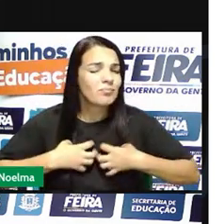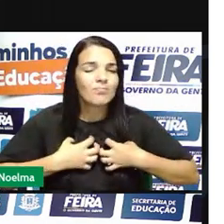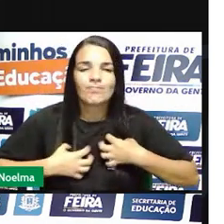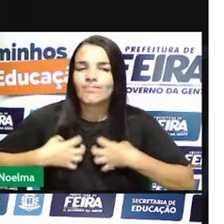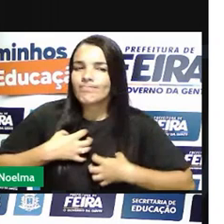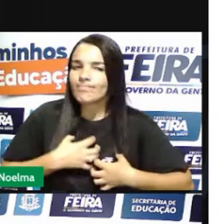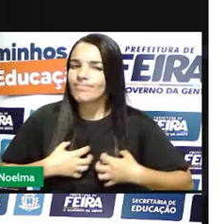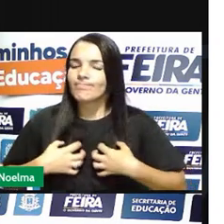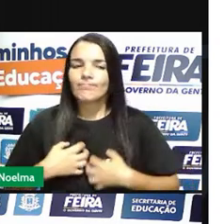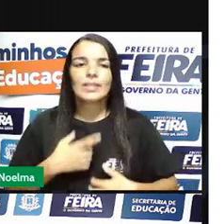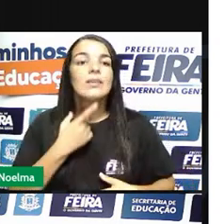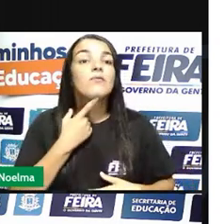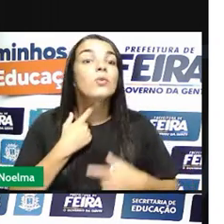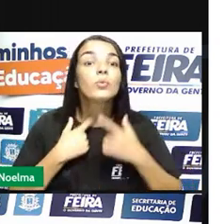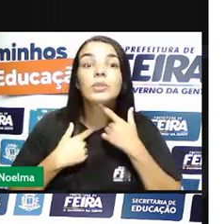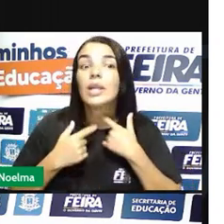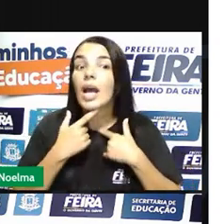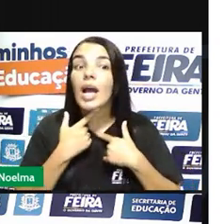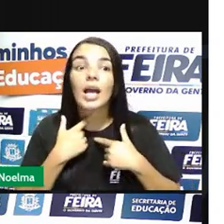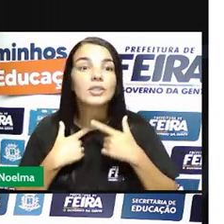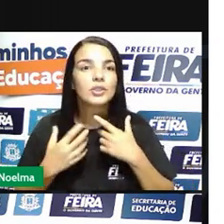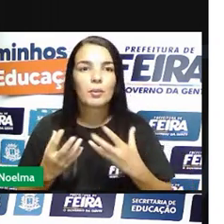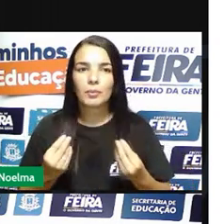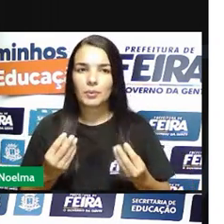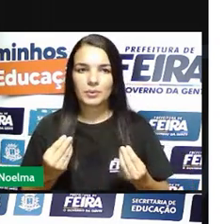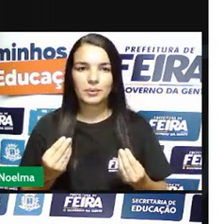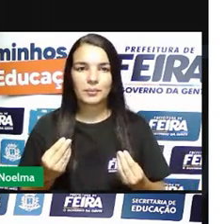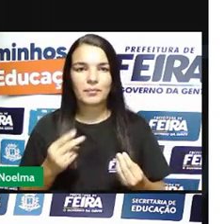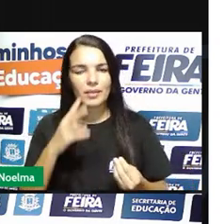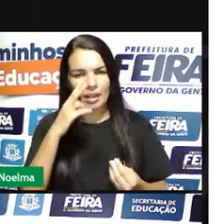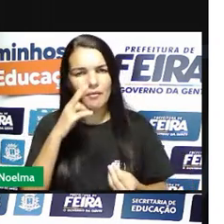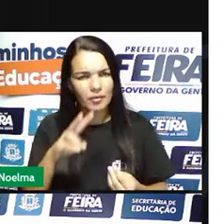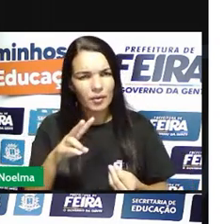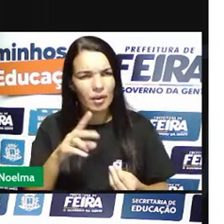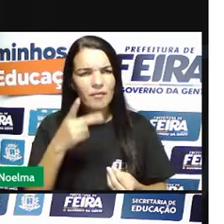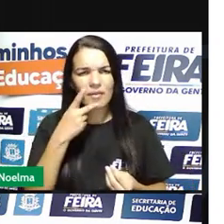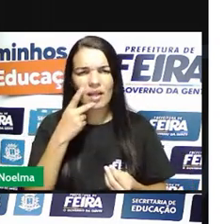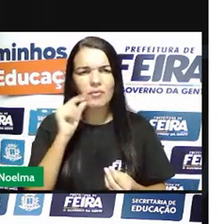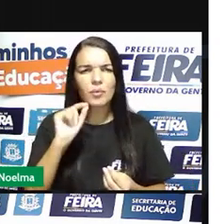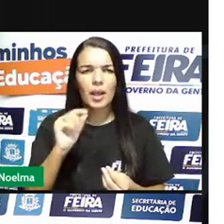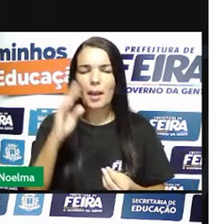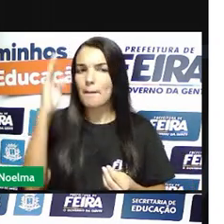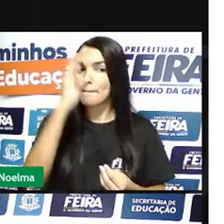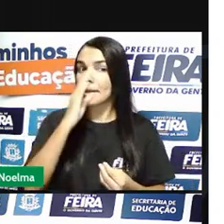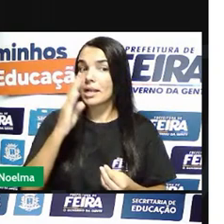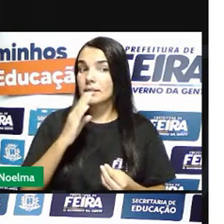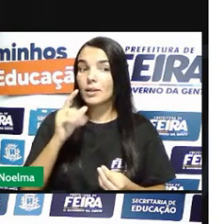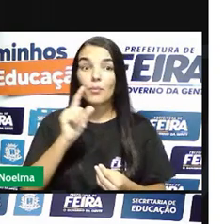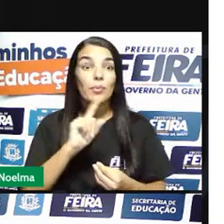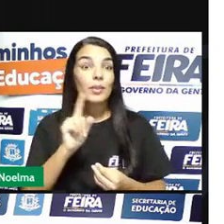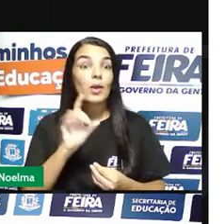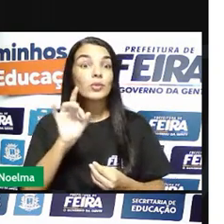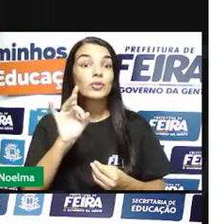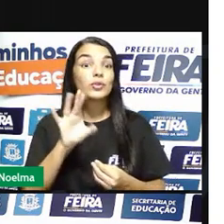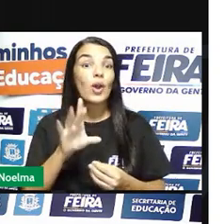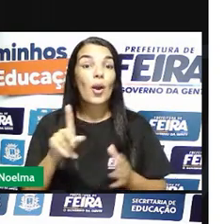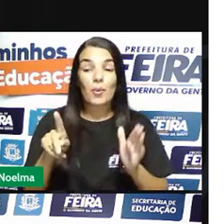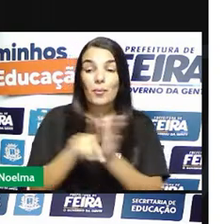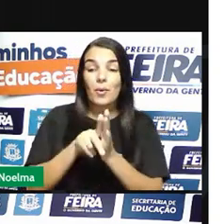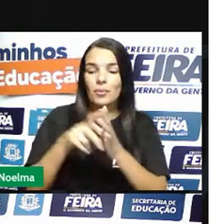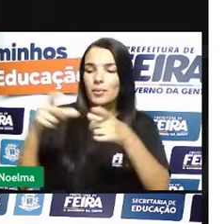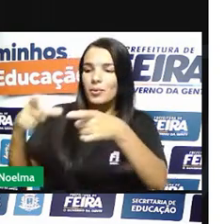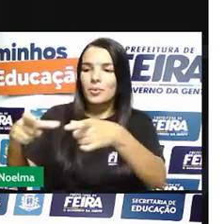Brasil, né? Só que não se falava de Brasil. Vocês observam que as revoltas queriam a independência, mas eram independências